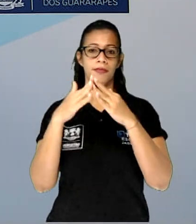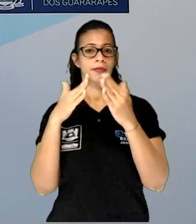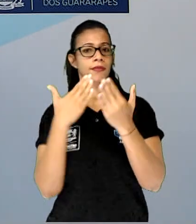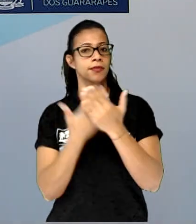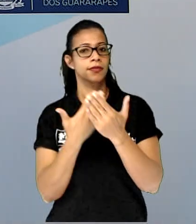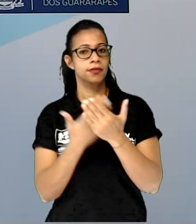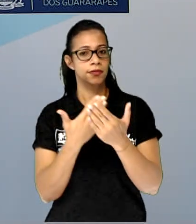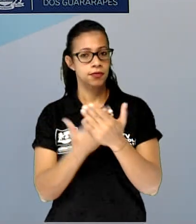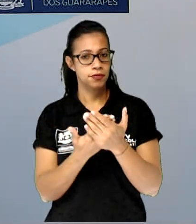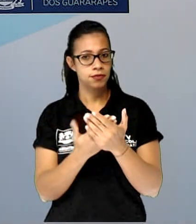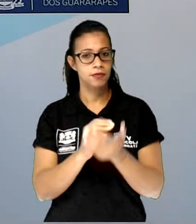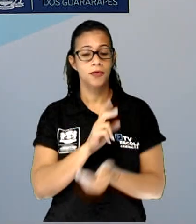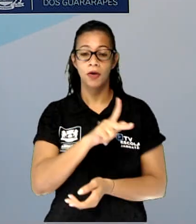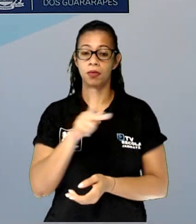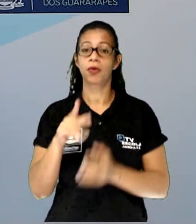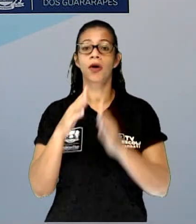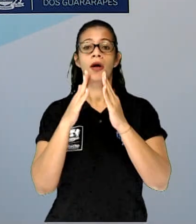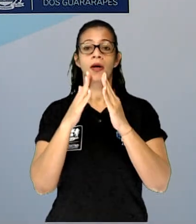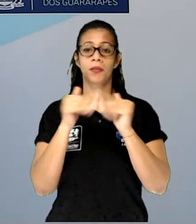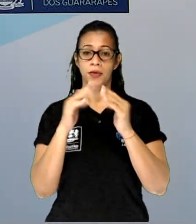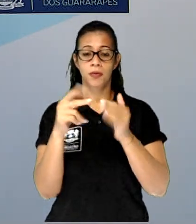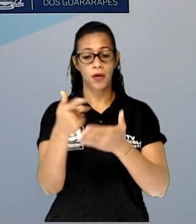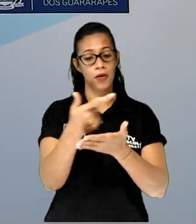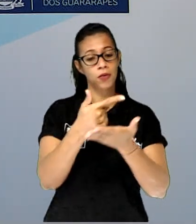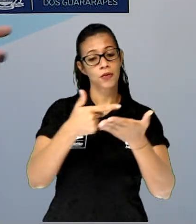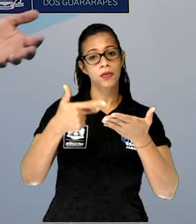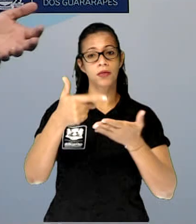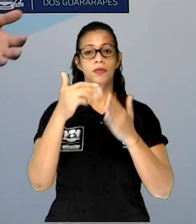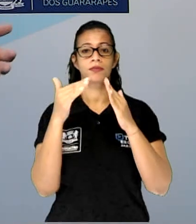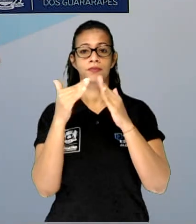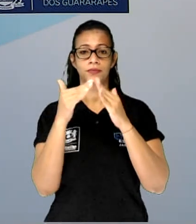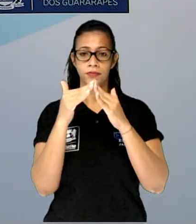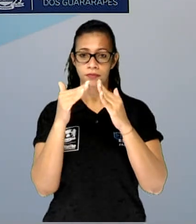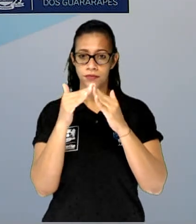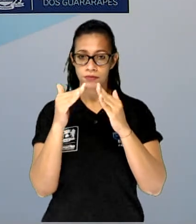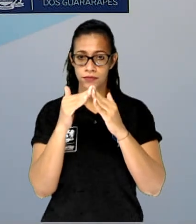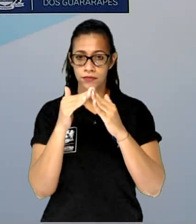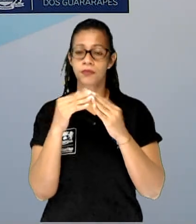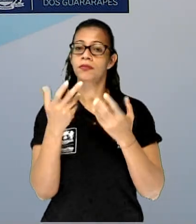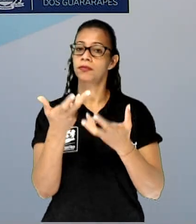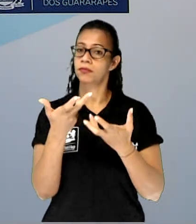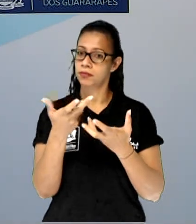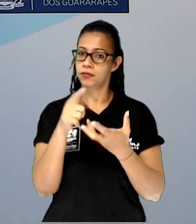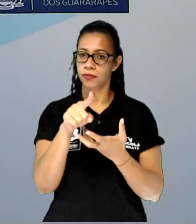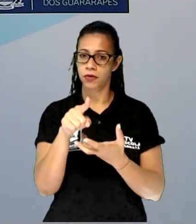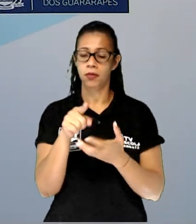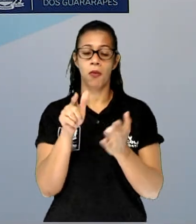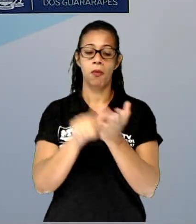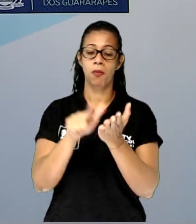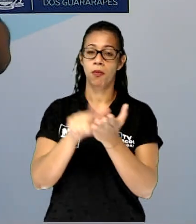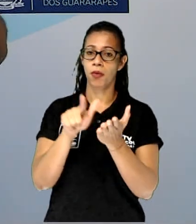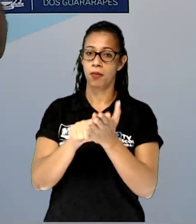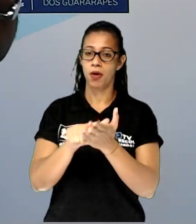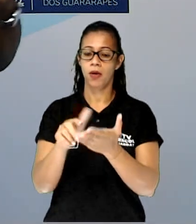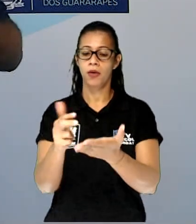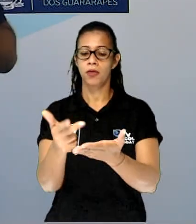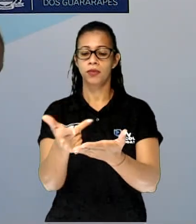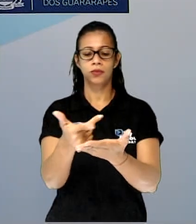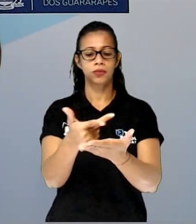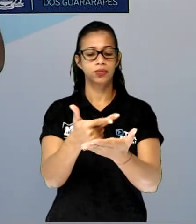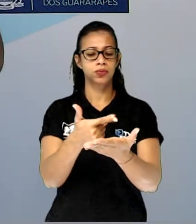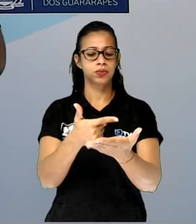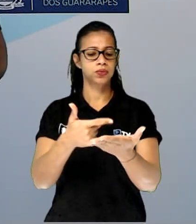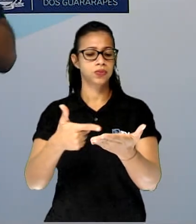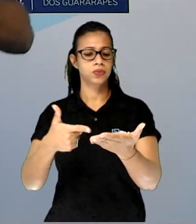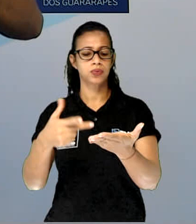planta da sua casa, é justamente porque ele está pedindo para você desenhar num papel, com uma riqueza de